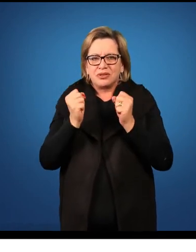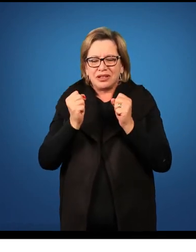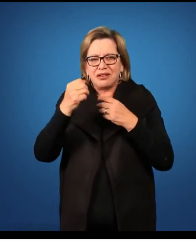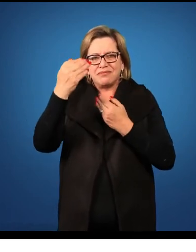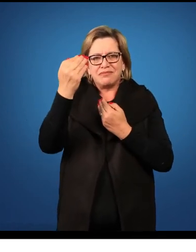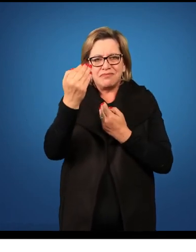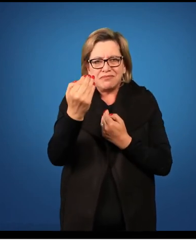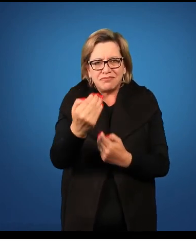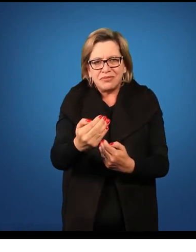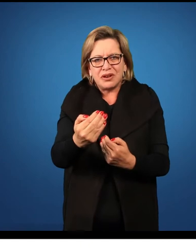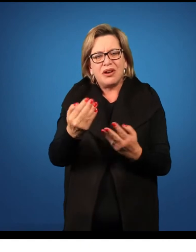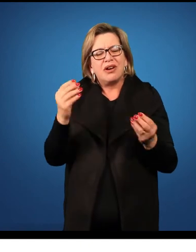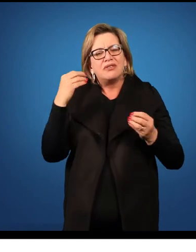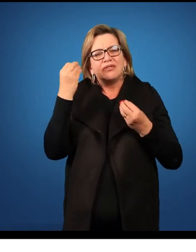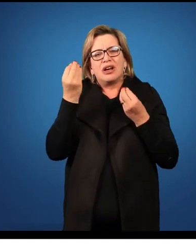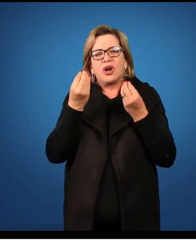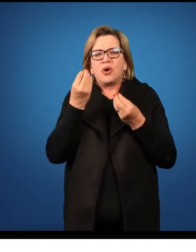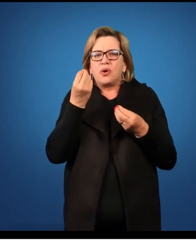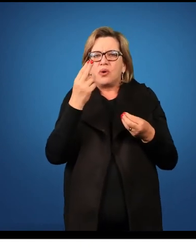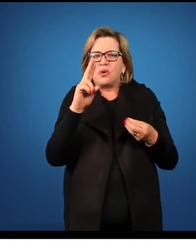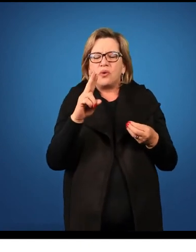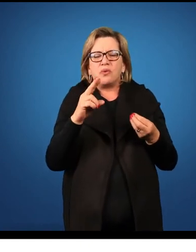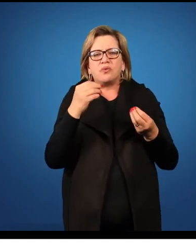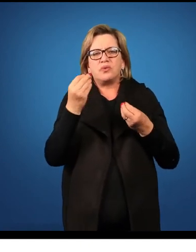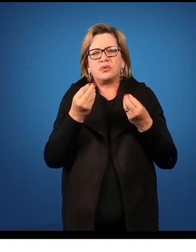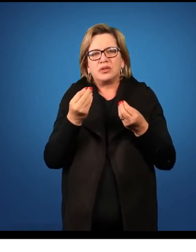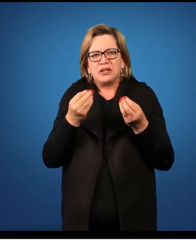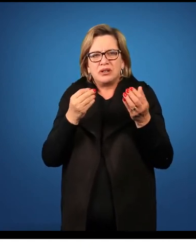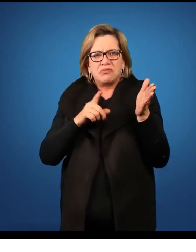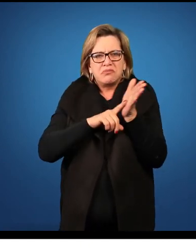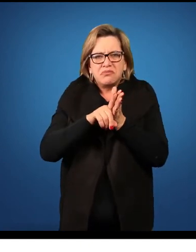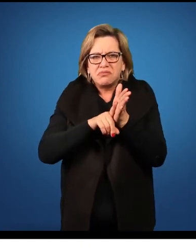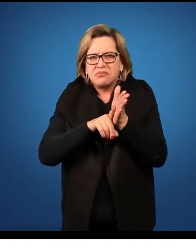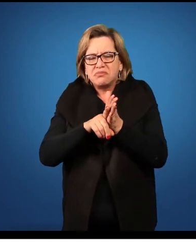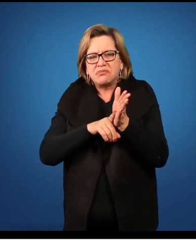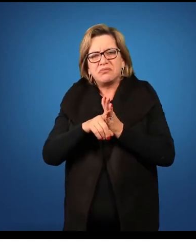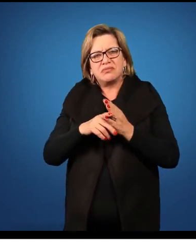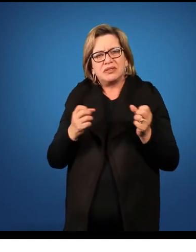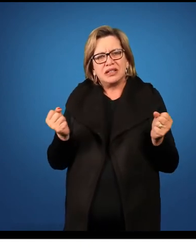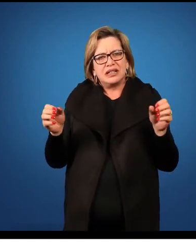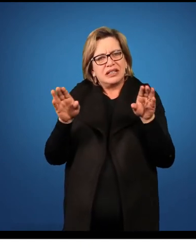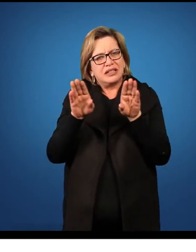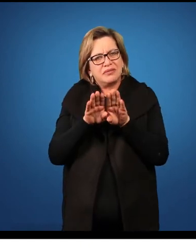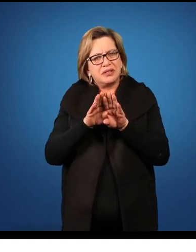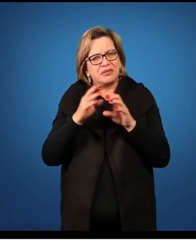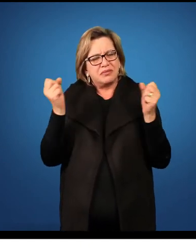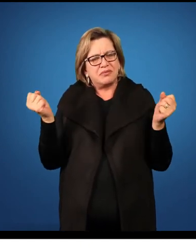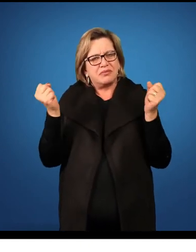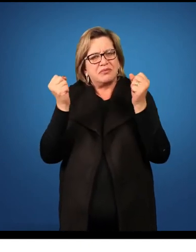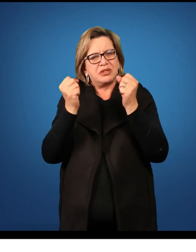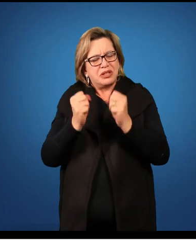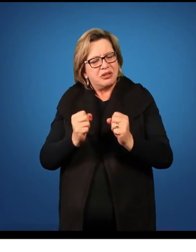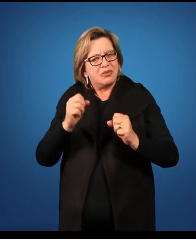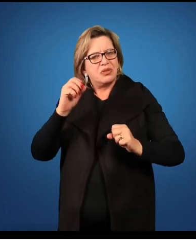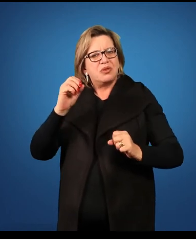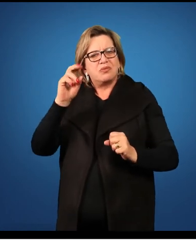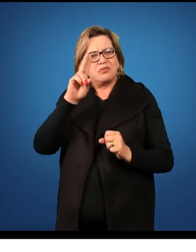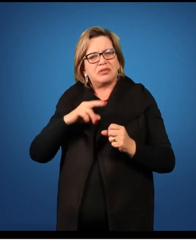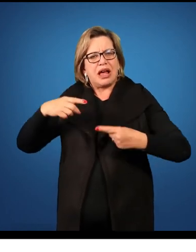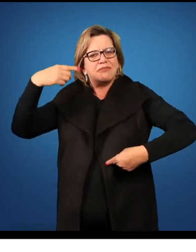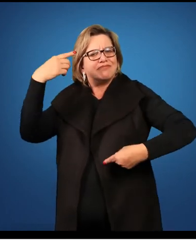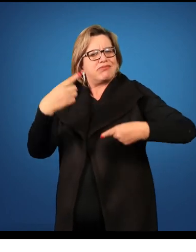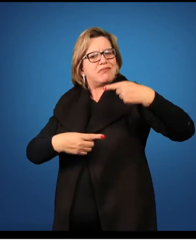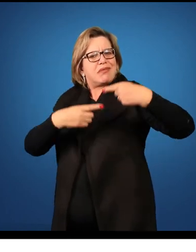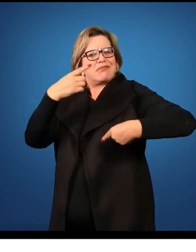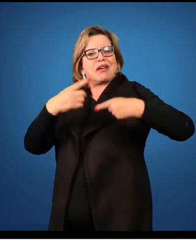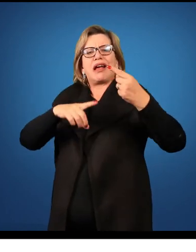descritivas com diversos formatos de questões. Nós podemos utilizar em alguns momentos debates, então tem alguns alunos